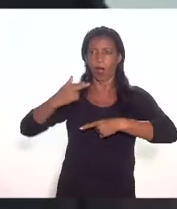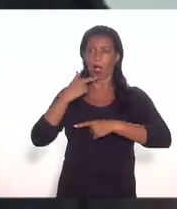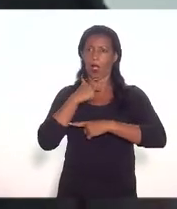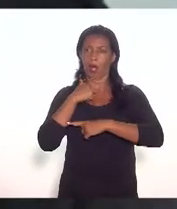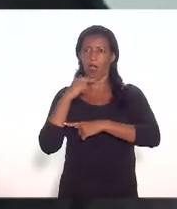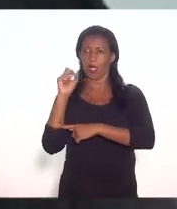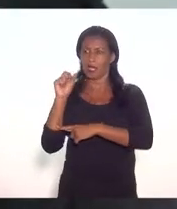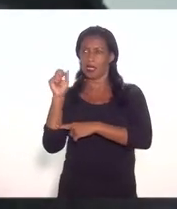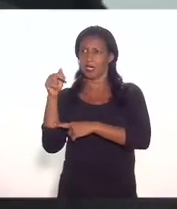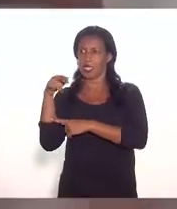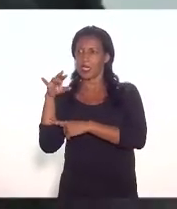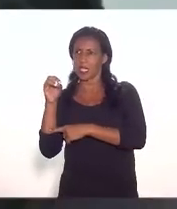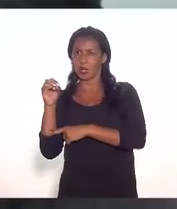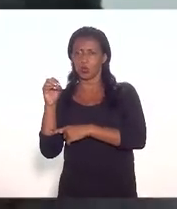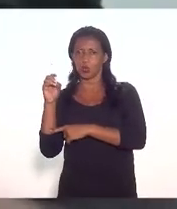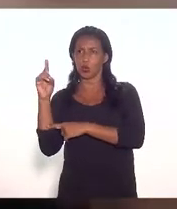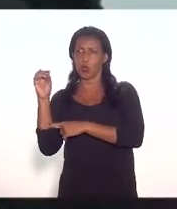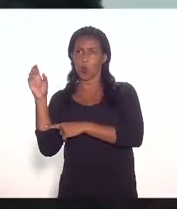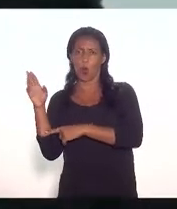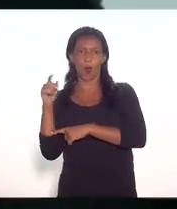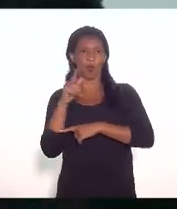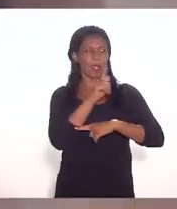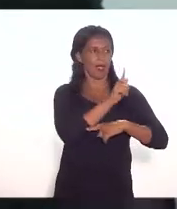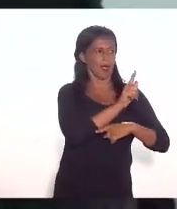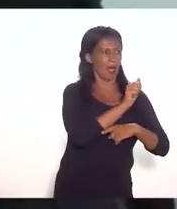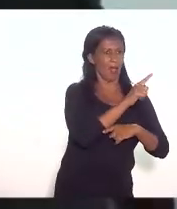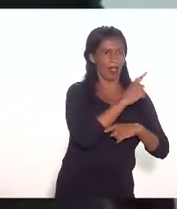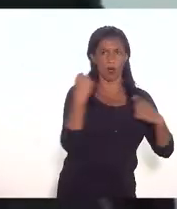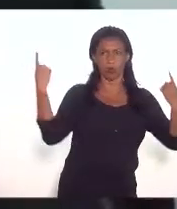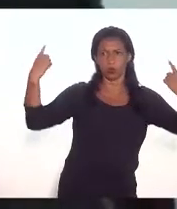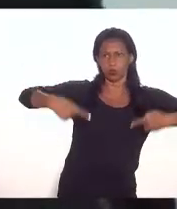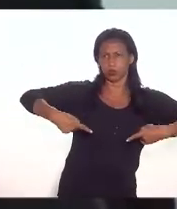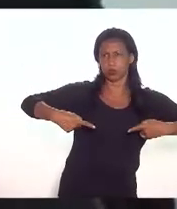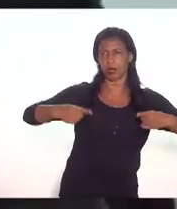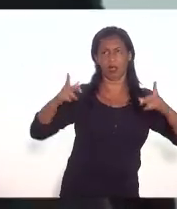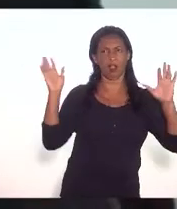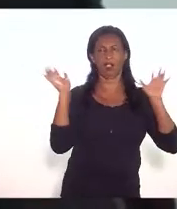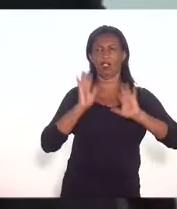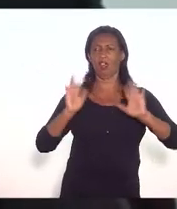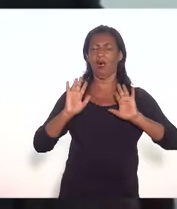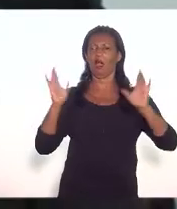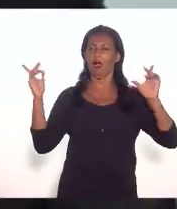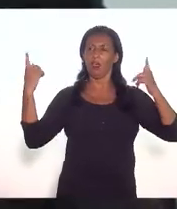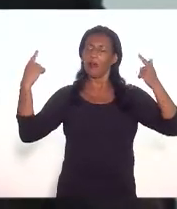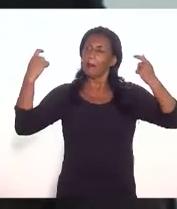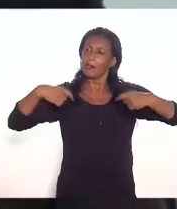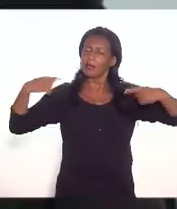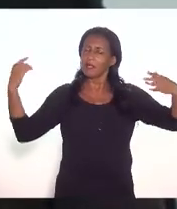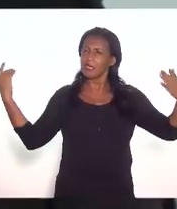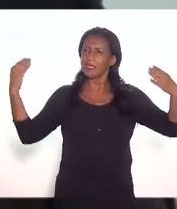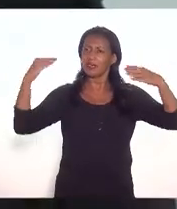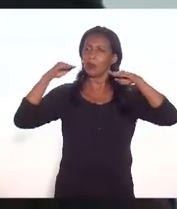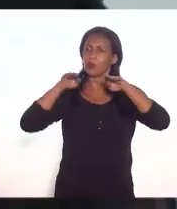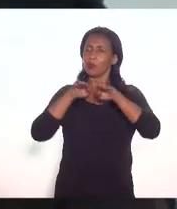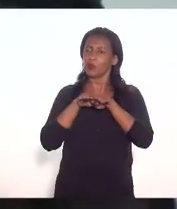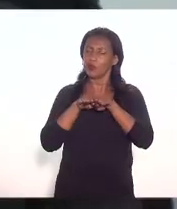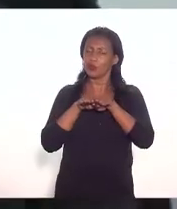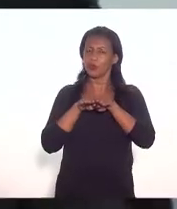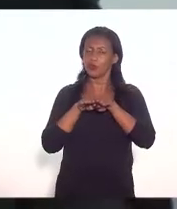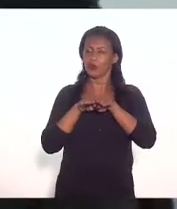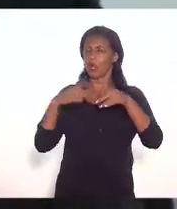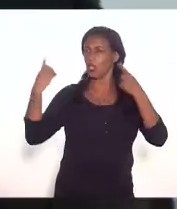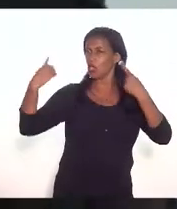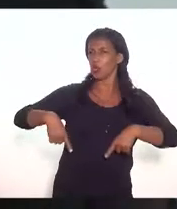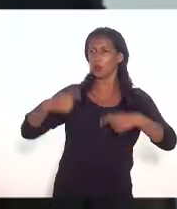e Galeão é uma coisa que vai levar a gente enfim para manter um fluxo aéreo